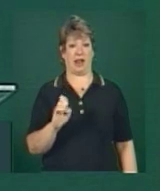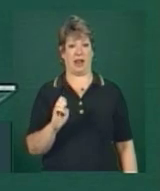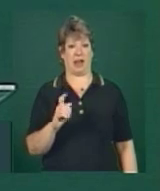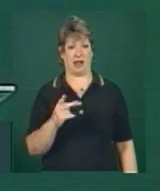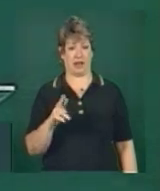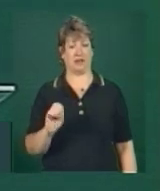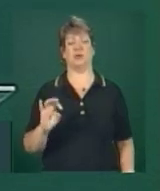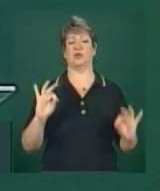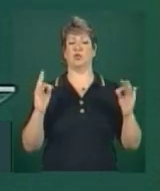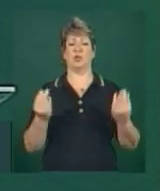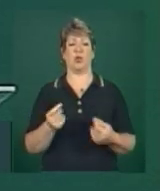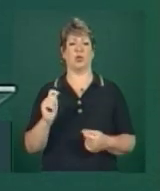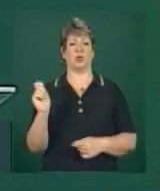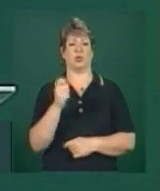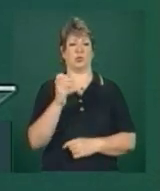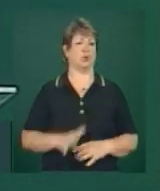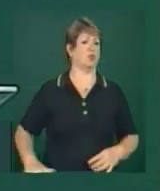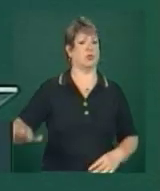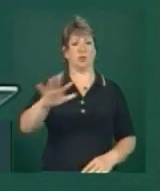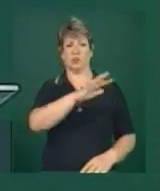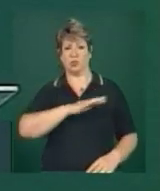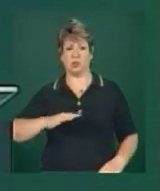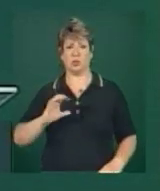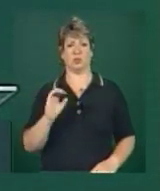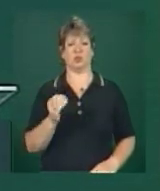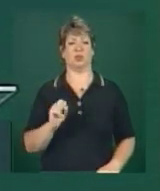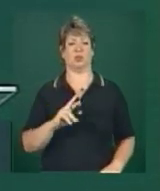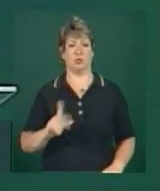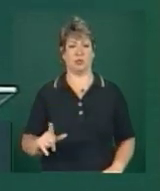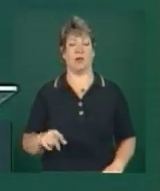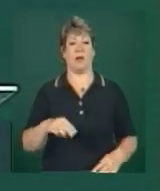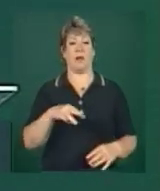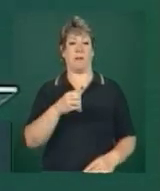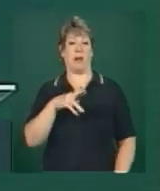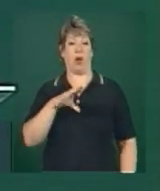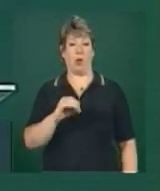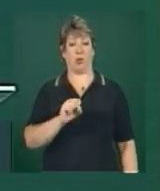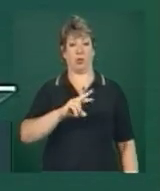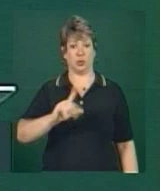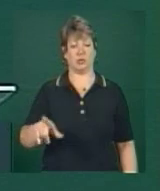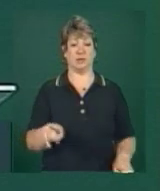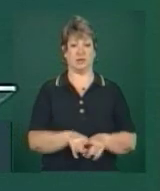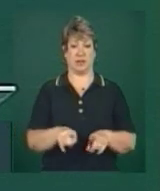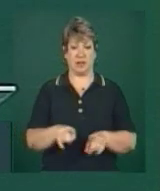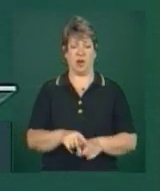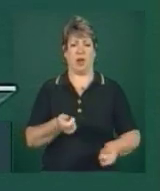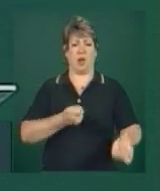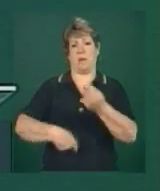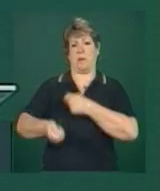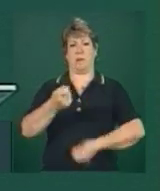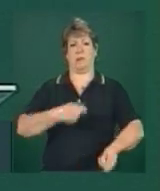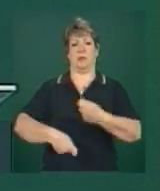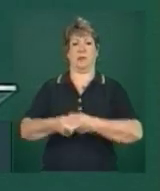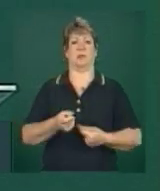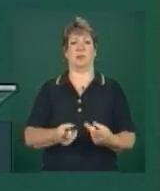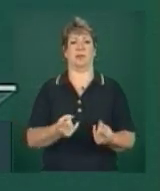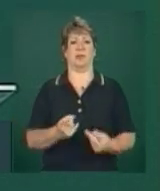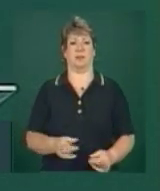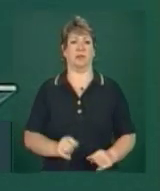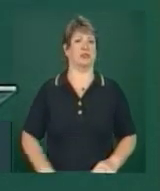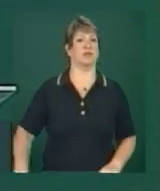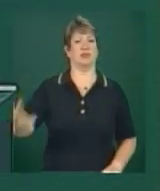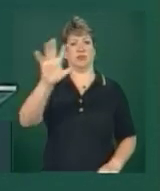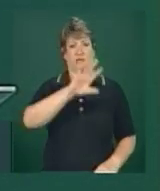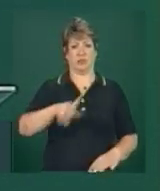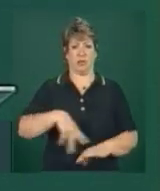Rio Grande do Sul, do Mercosul e o fluxo de mercadorias que importa para o nosso país através